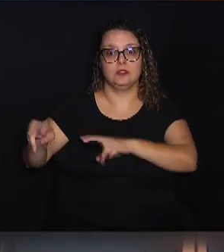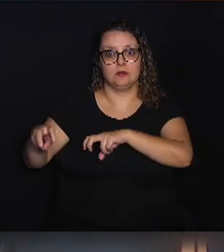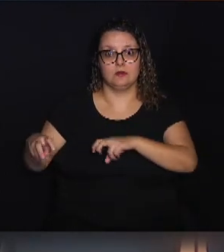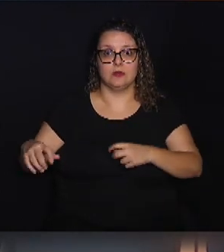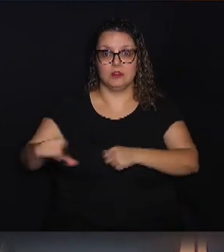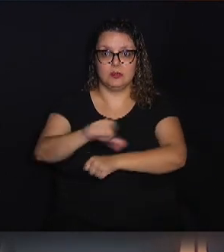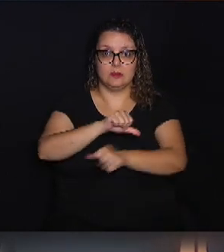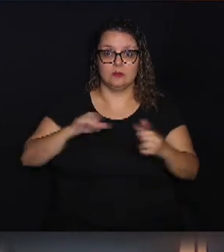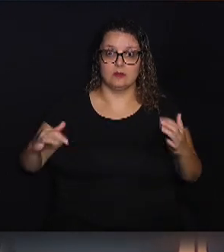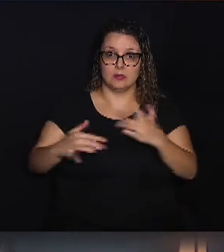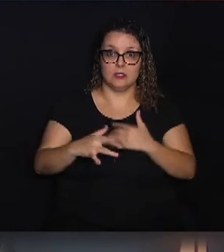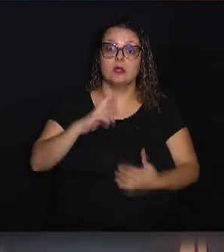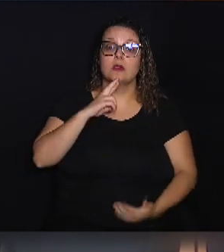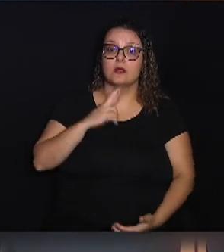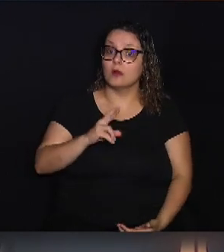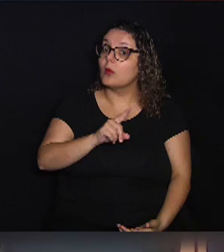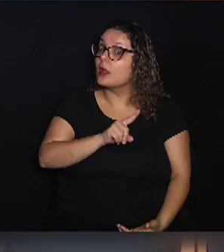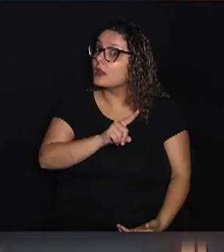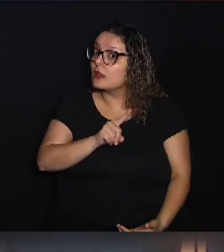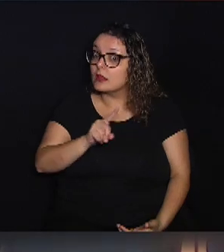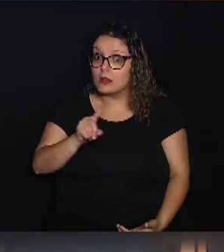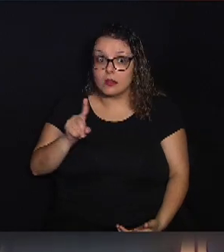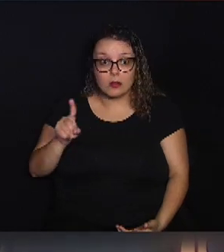urbana? A resposta é não.